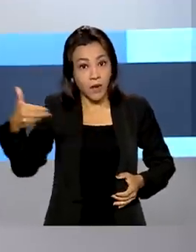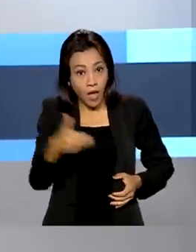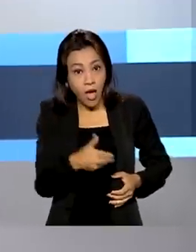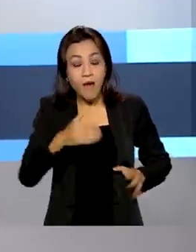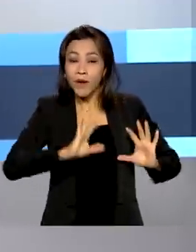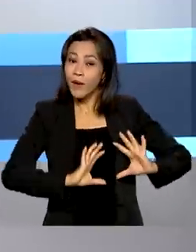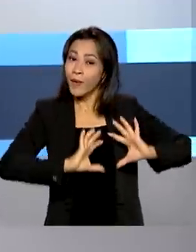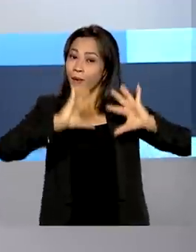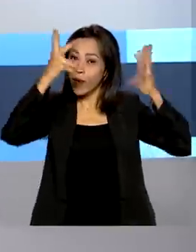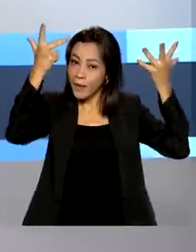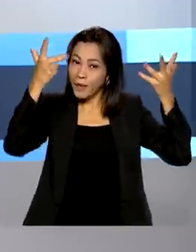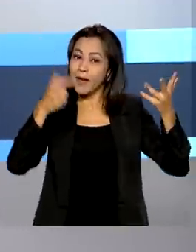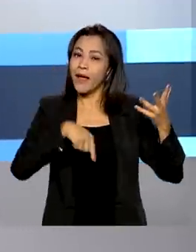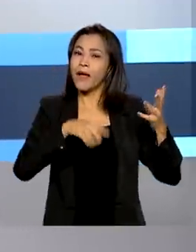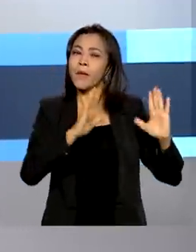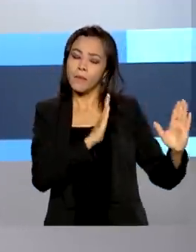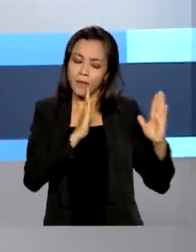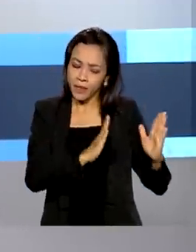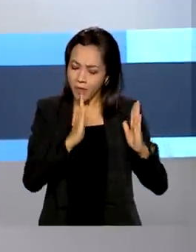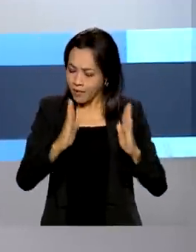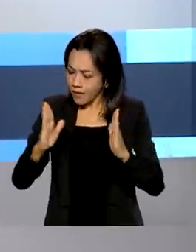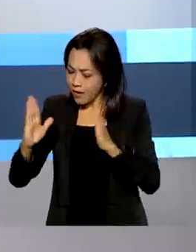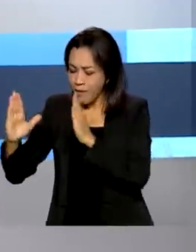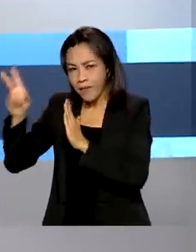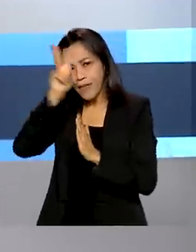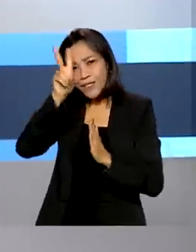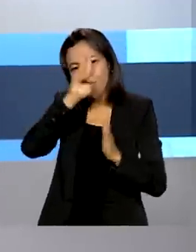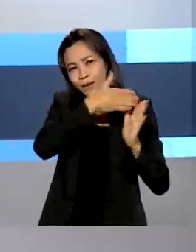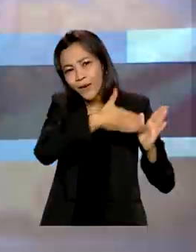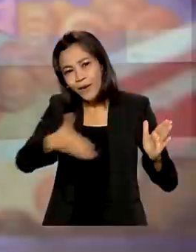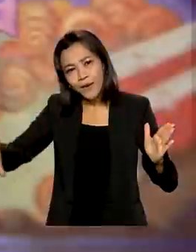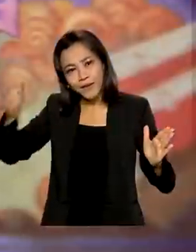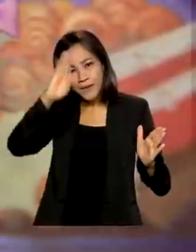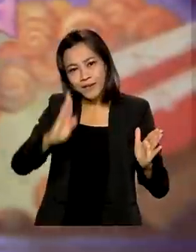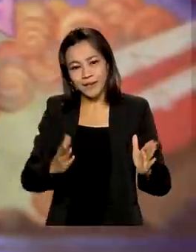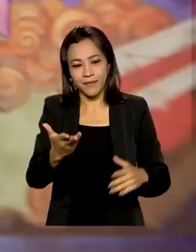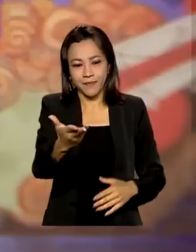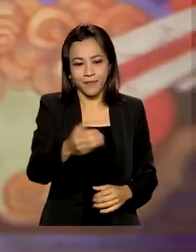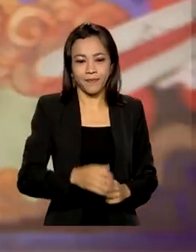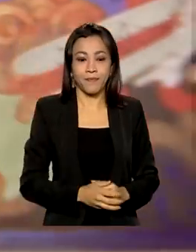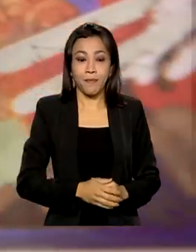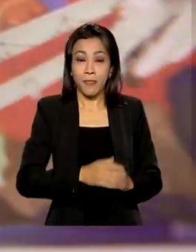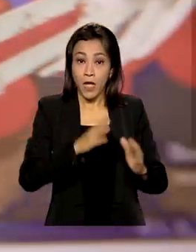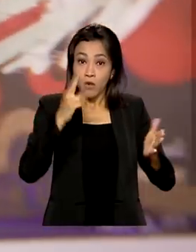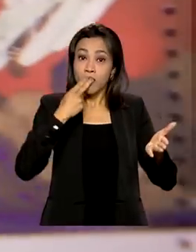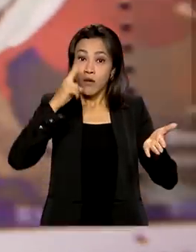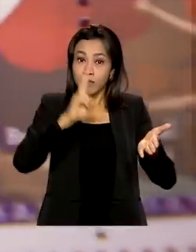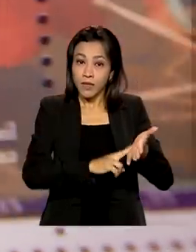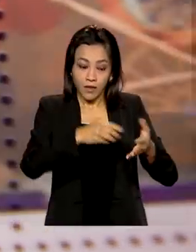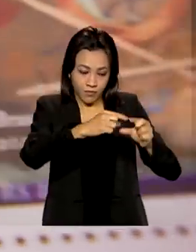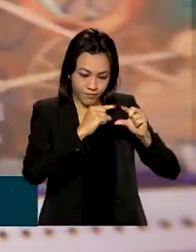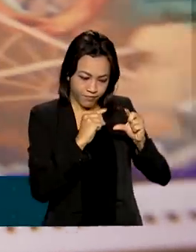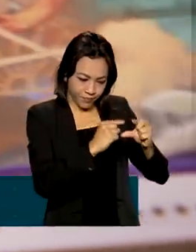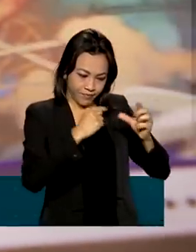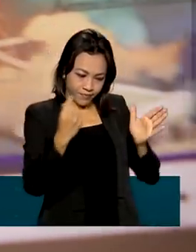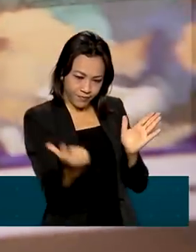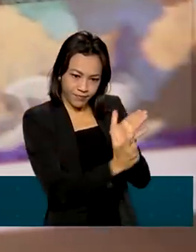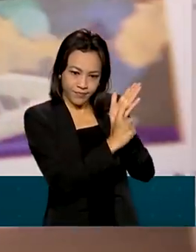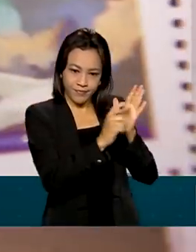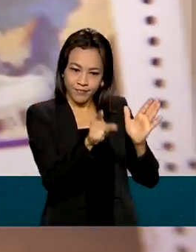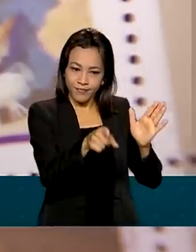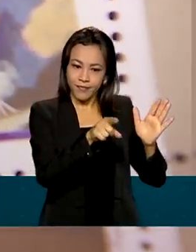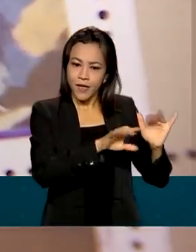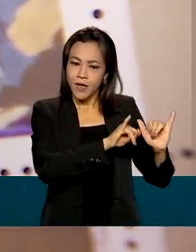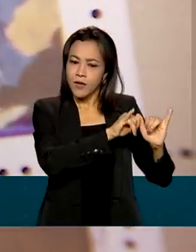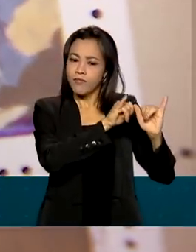comemorativa que retrata momentos marcantes da história do país. O selo reproduz a primeira travessia aérea